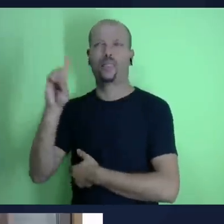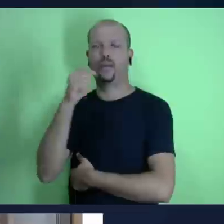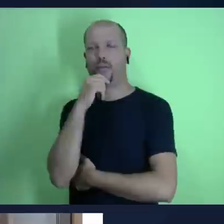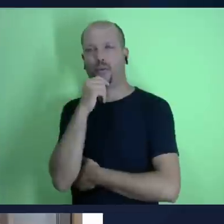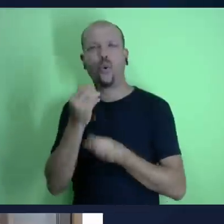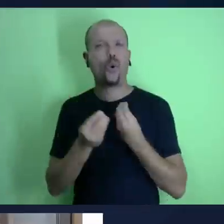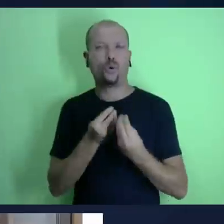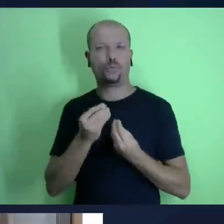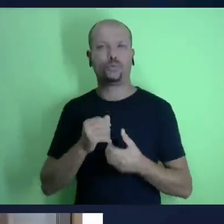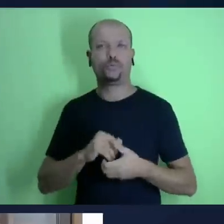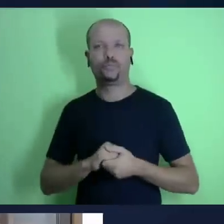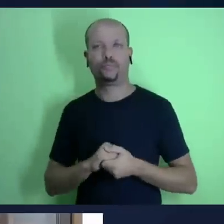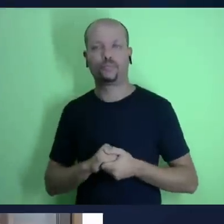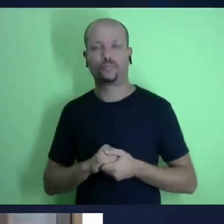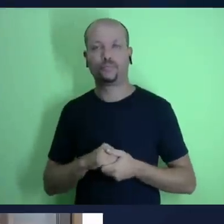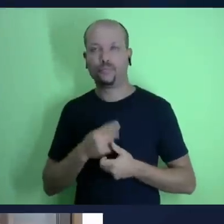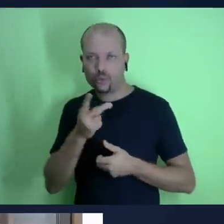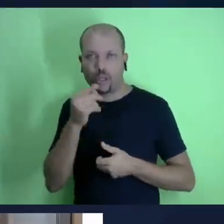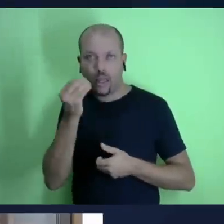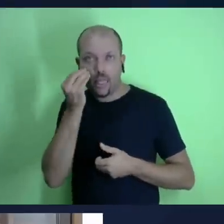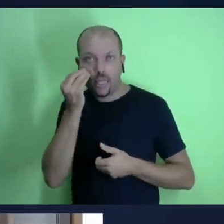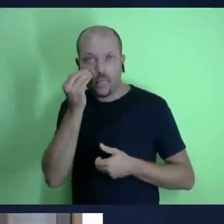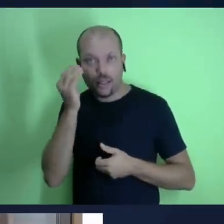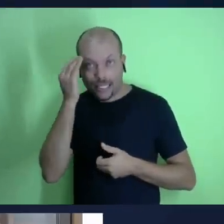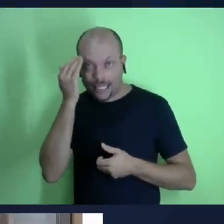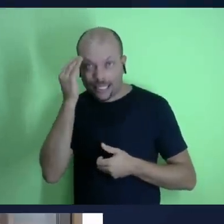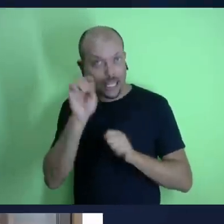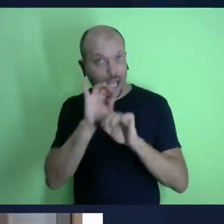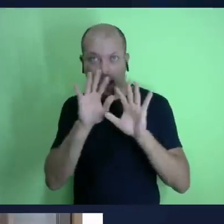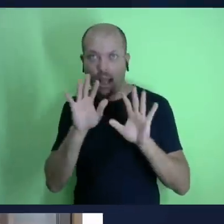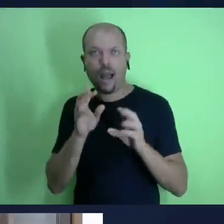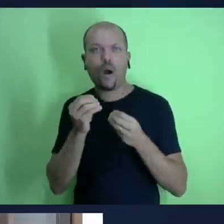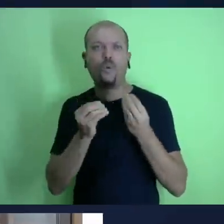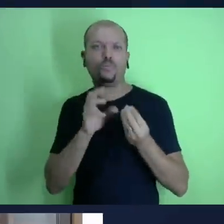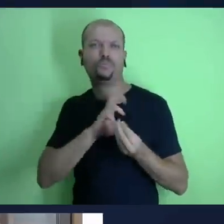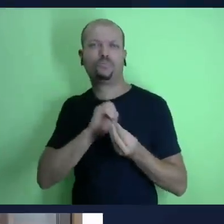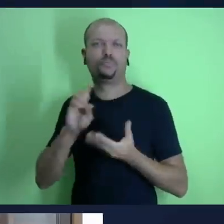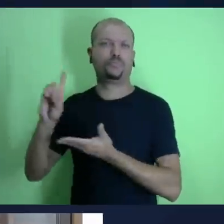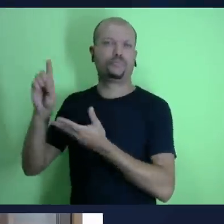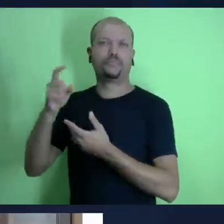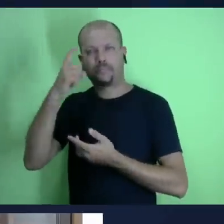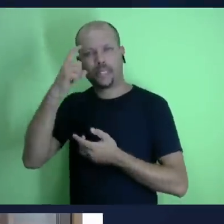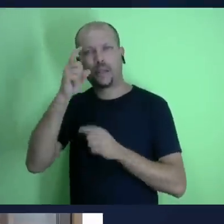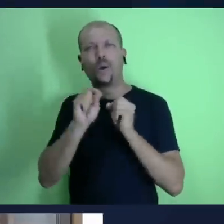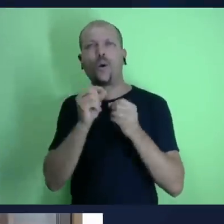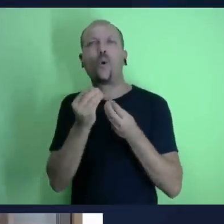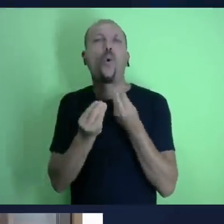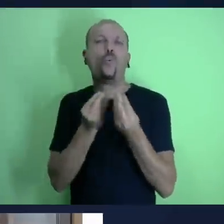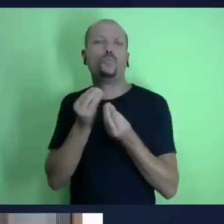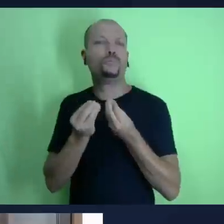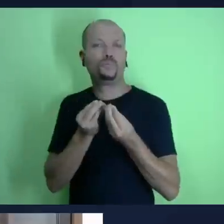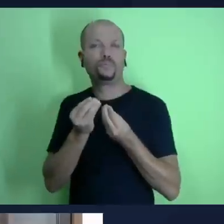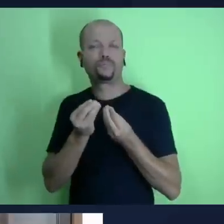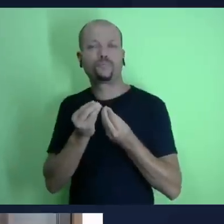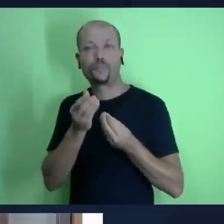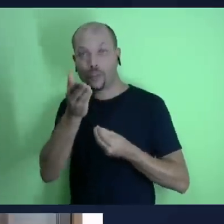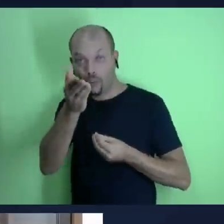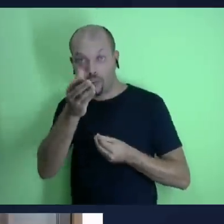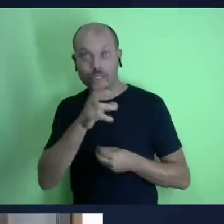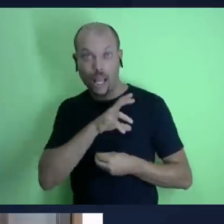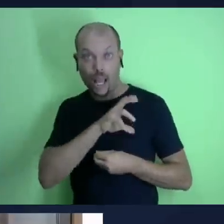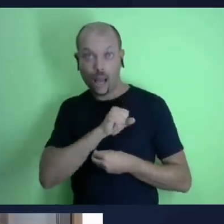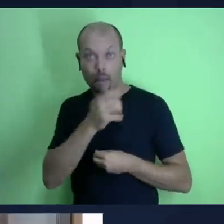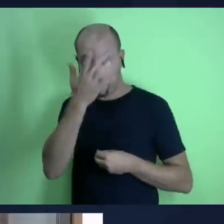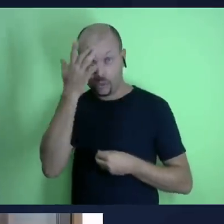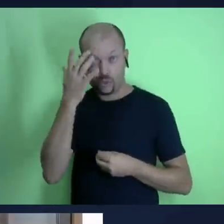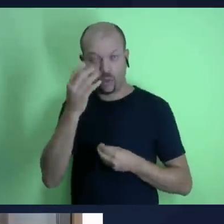como é que você ama uma pessoa né então você ama uma pessoa se dedicando a essa pessoa dando